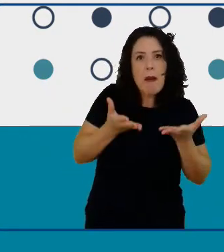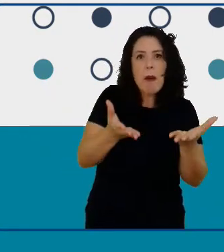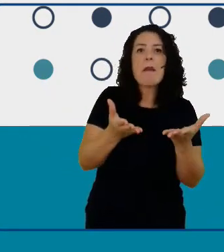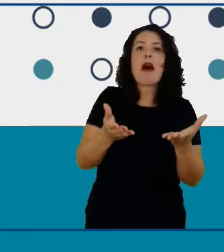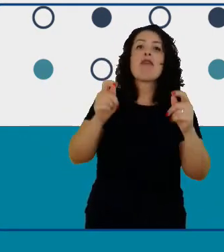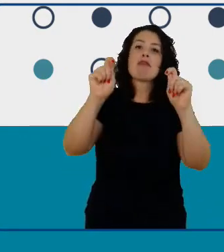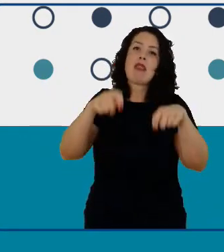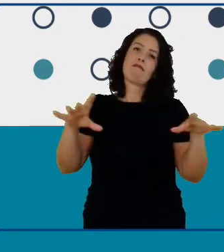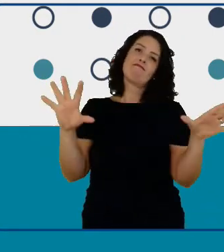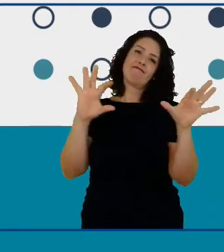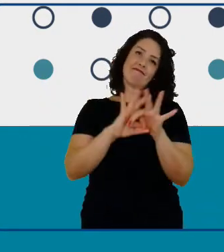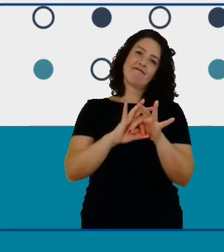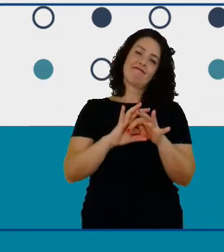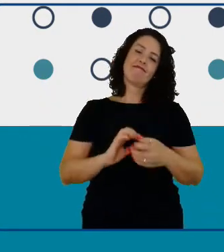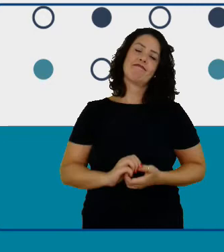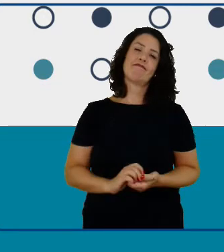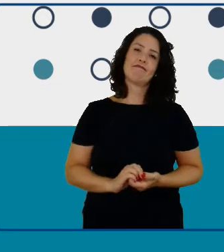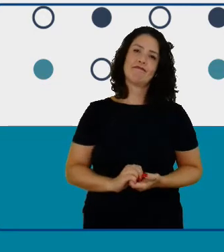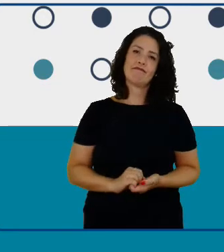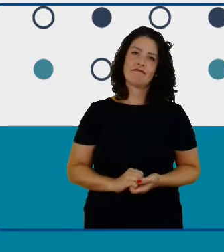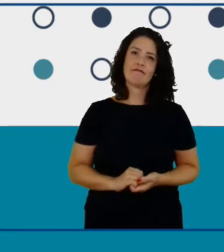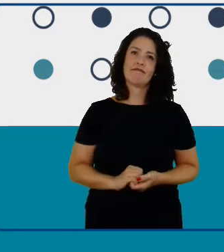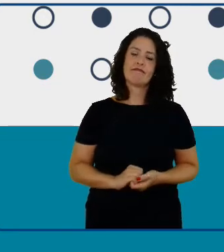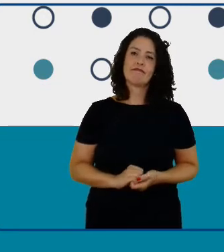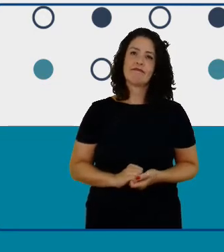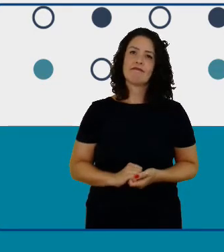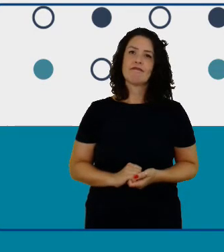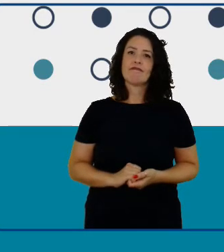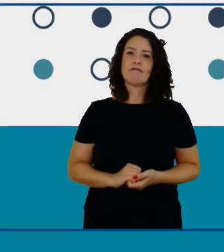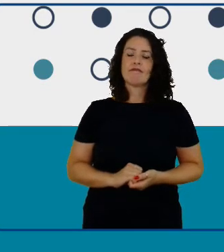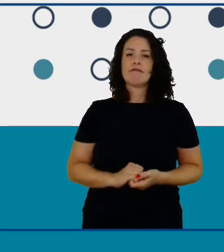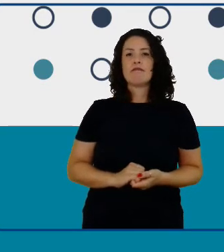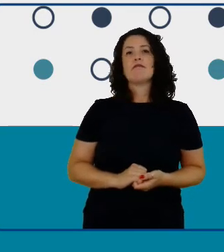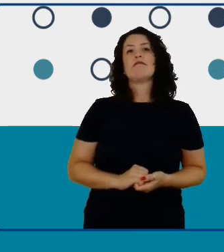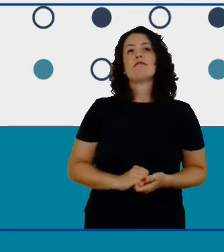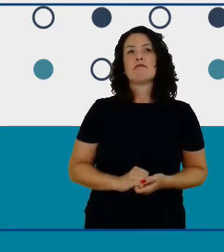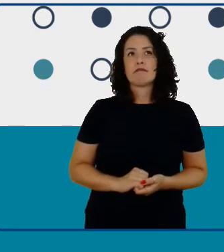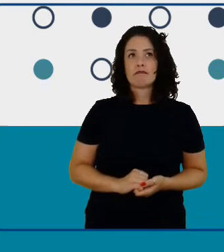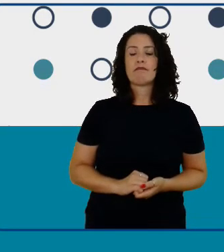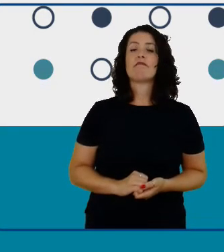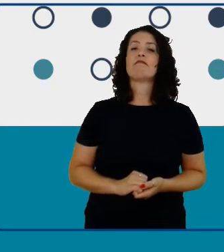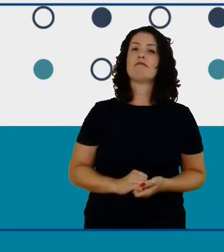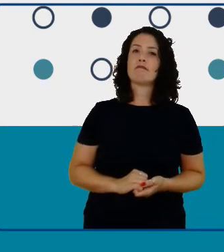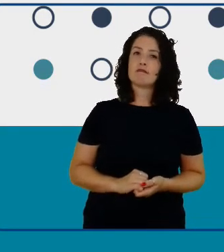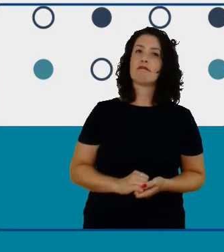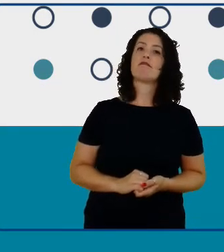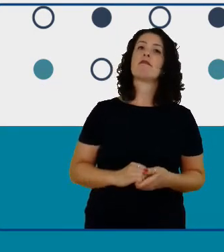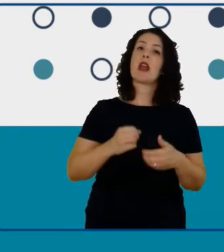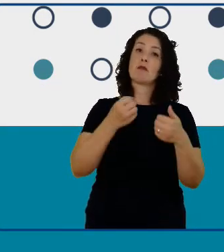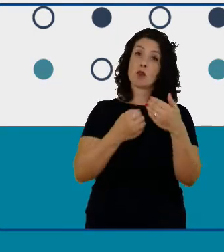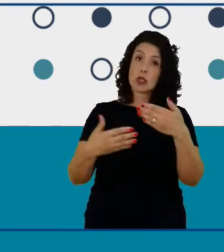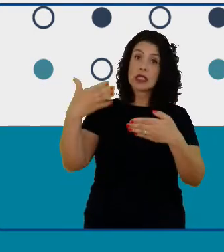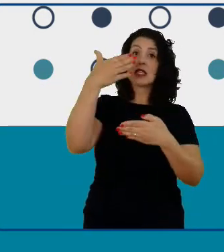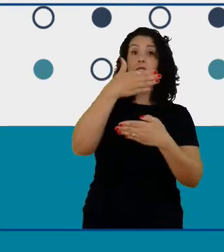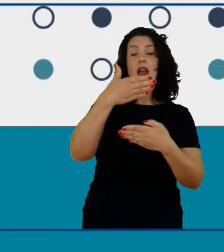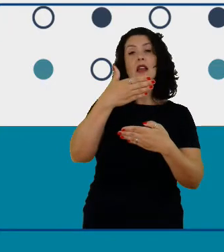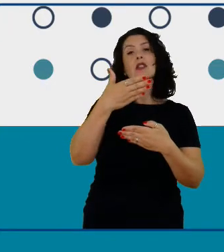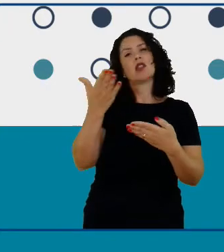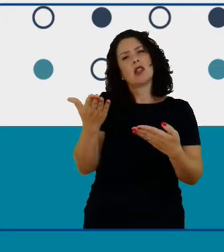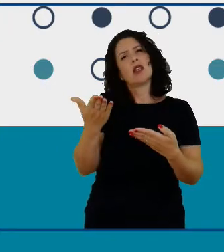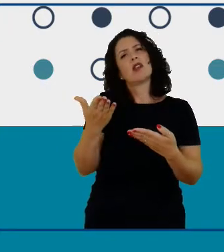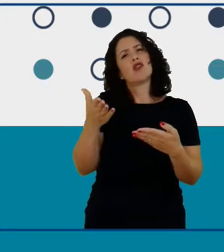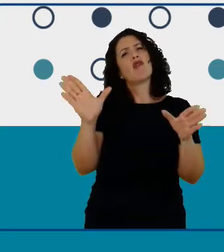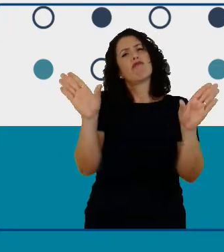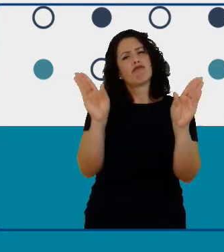passar para o próximo slide e eu acho que eu vou terminar nesse